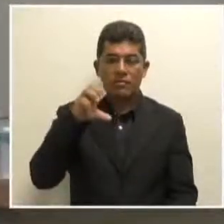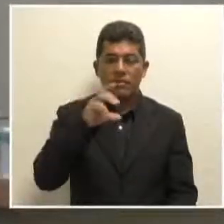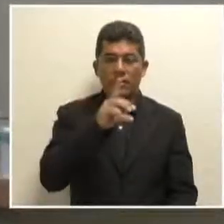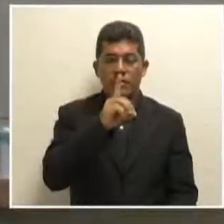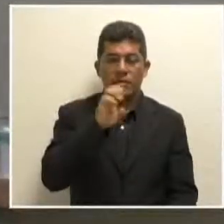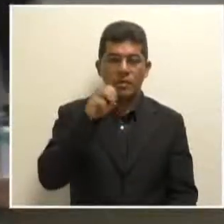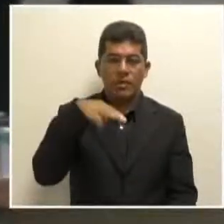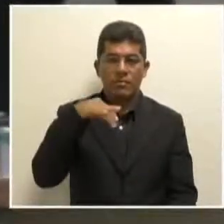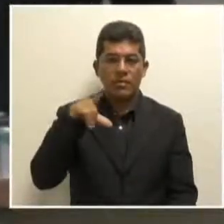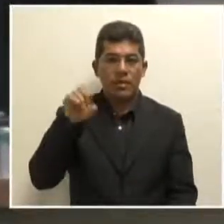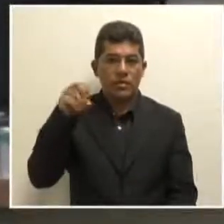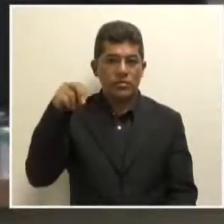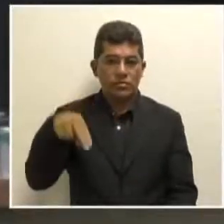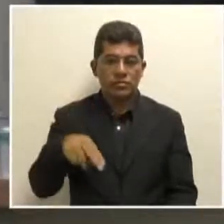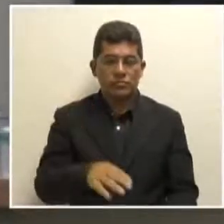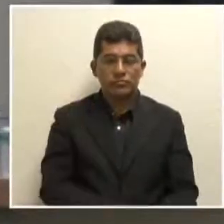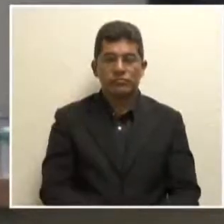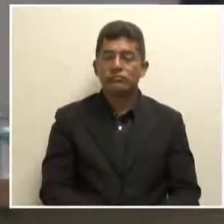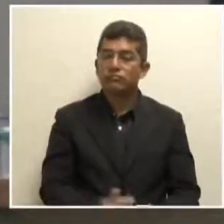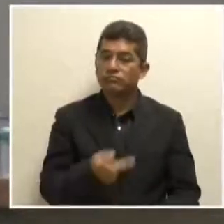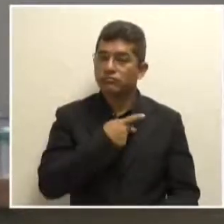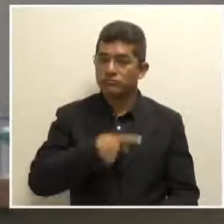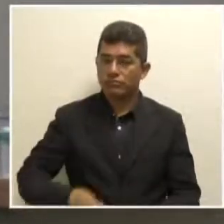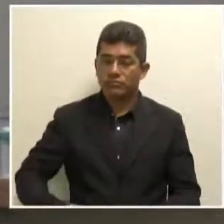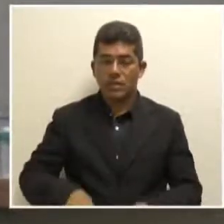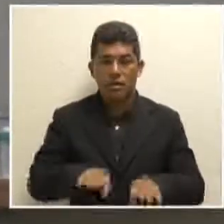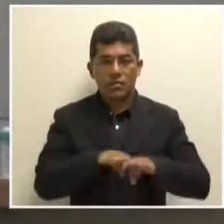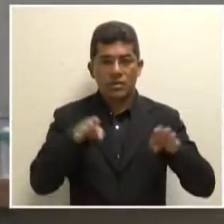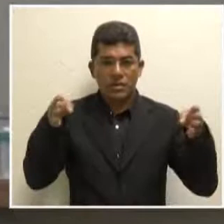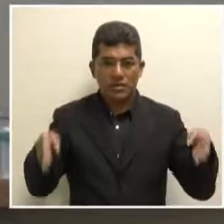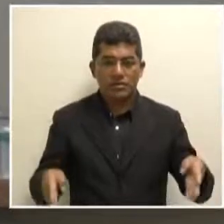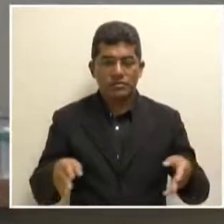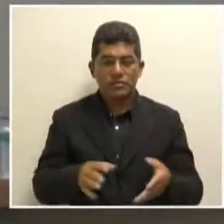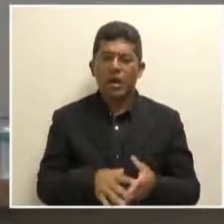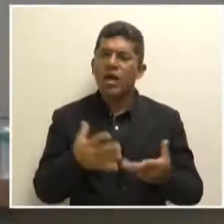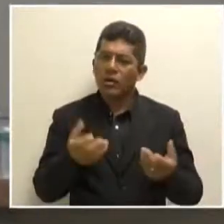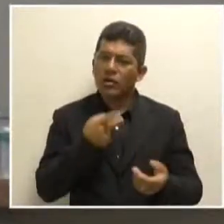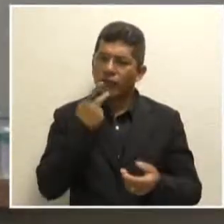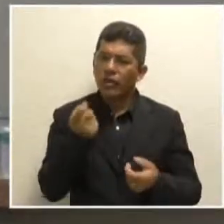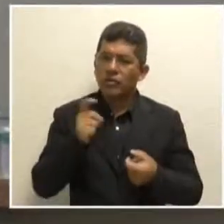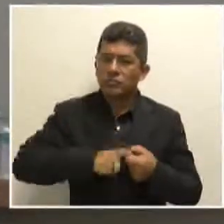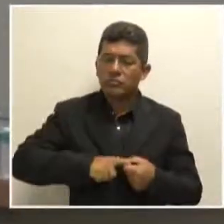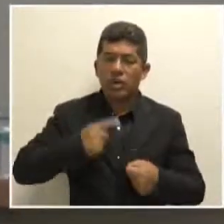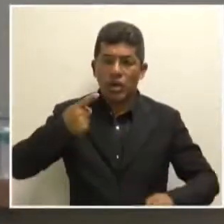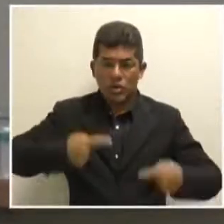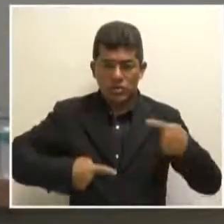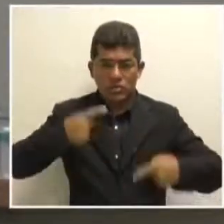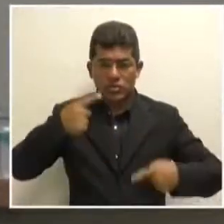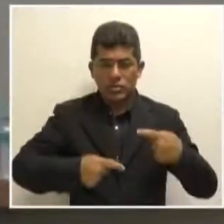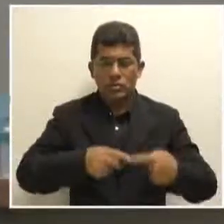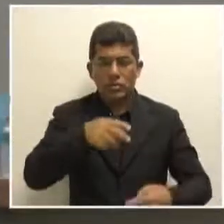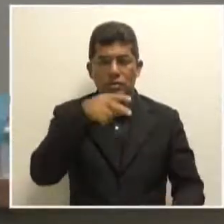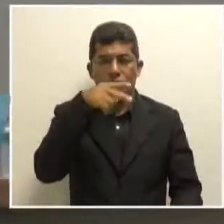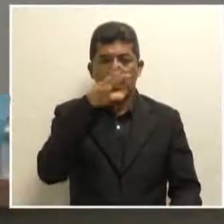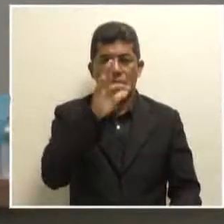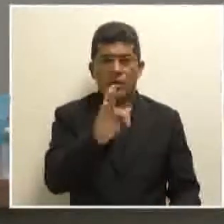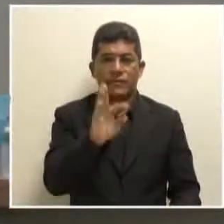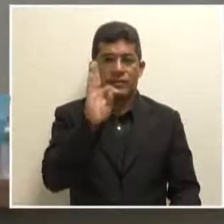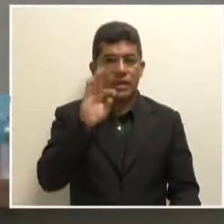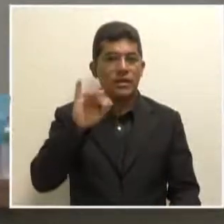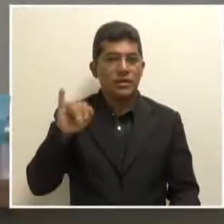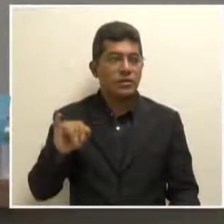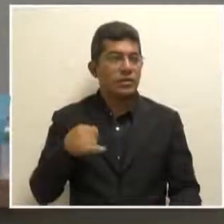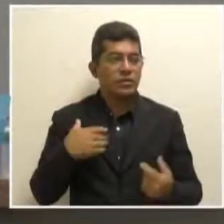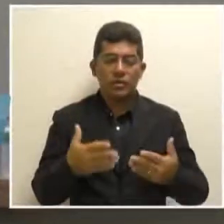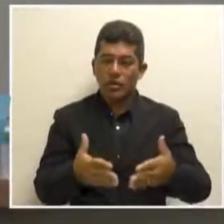Obrigado, deputado Alessandra. Será que está presidindo a mesa? Quero voltar à discussão do FTI. Para isso,